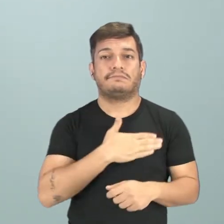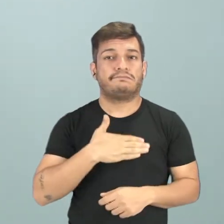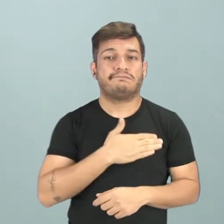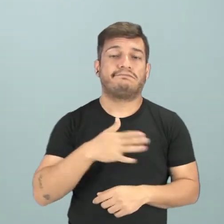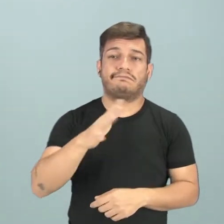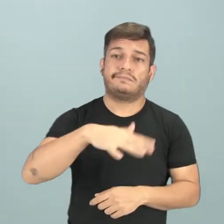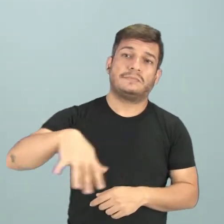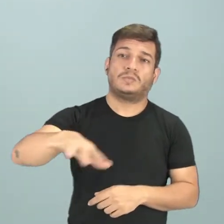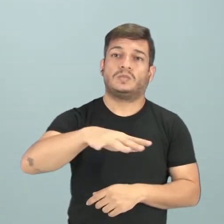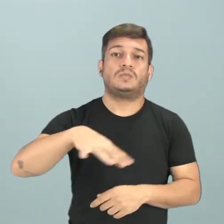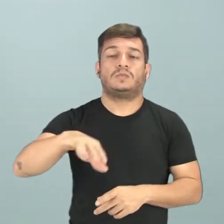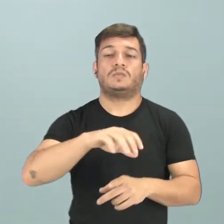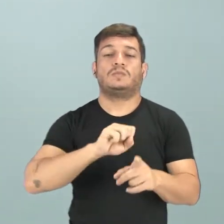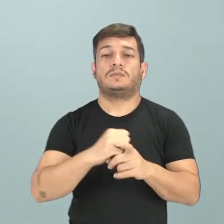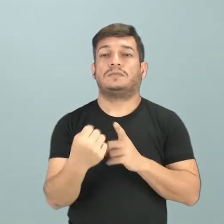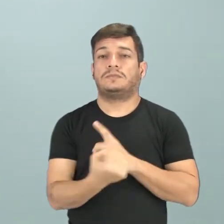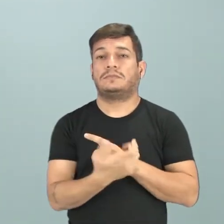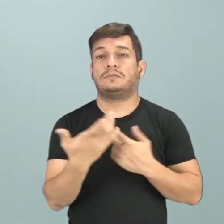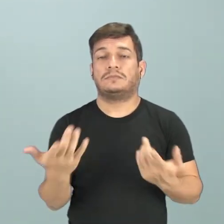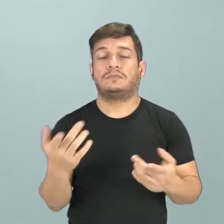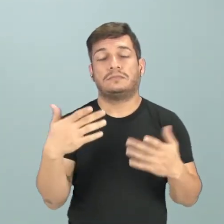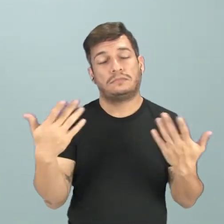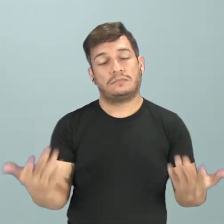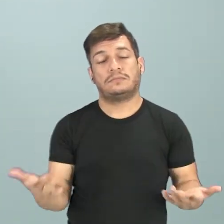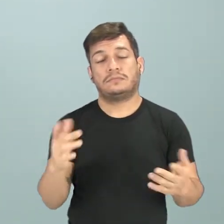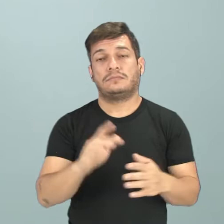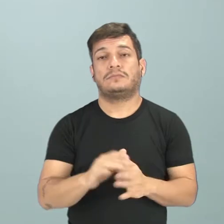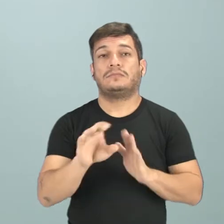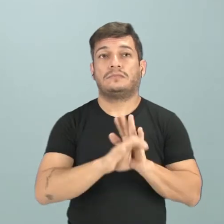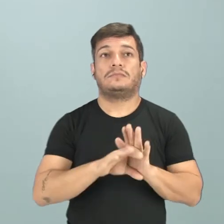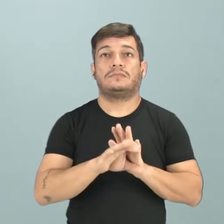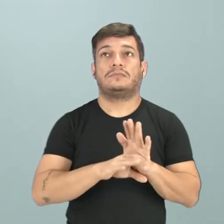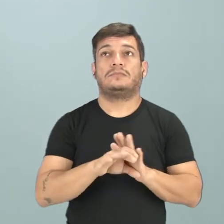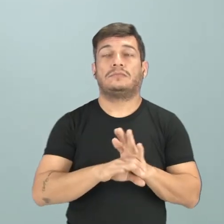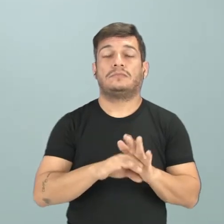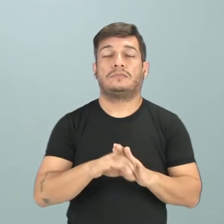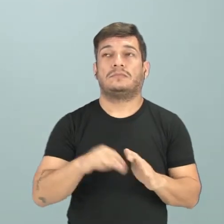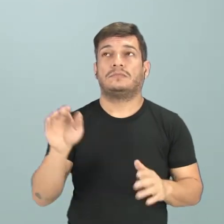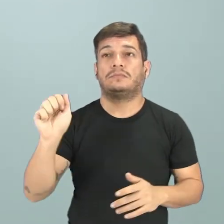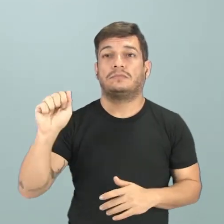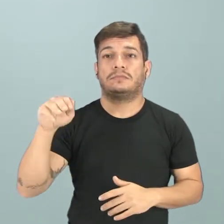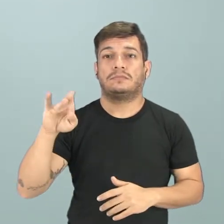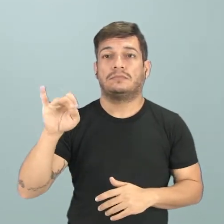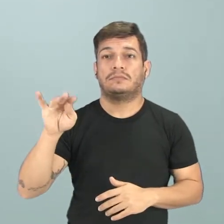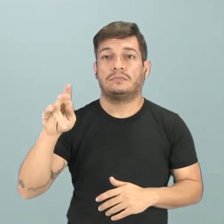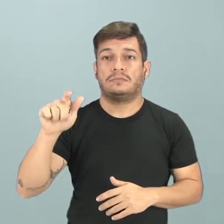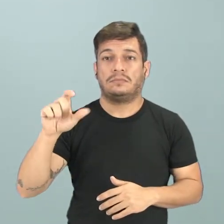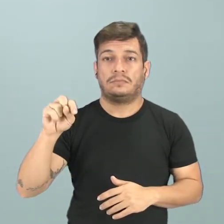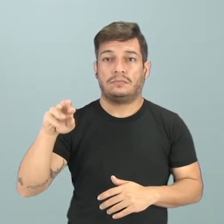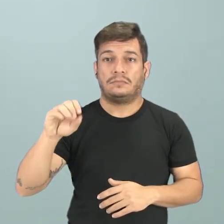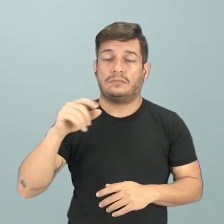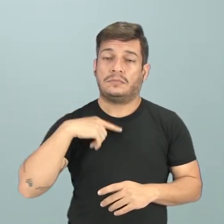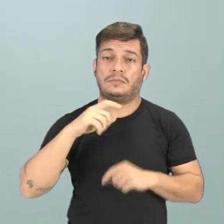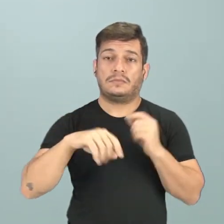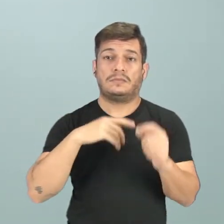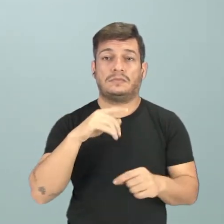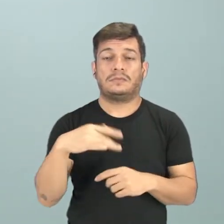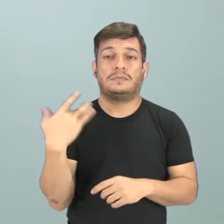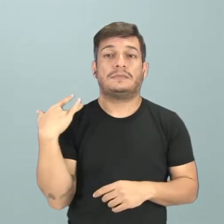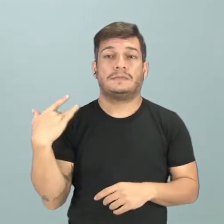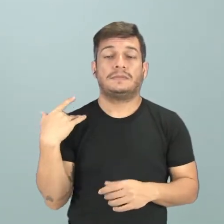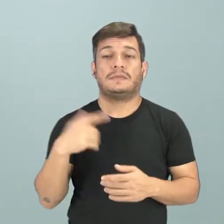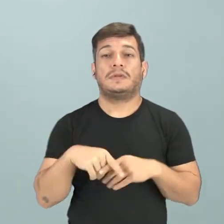todos os membros da sociedade. Então, o conceito de ambientalismo, ele chama atenção a uma